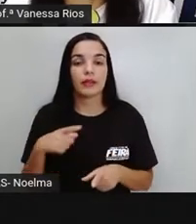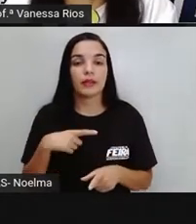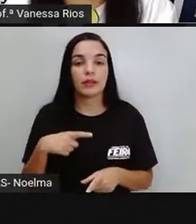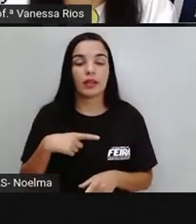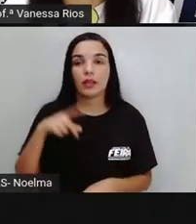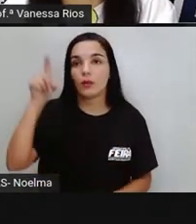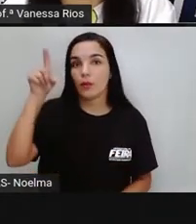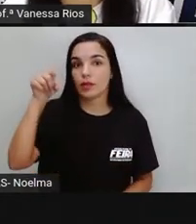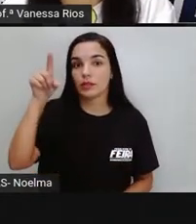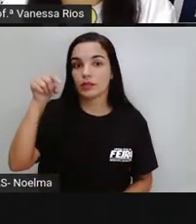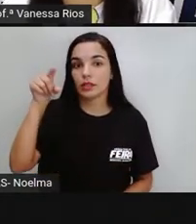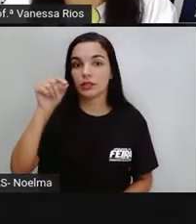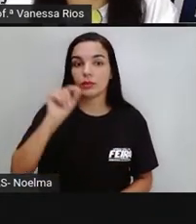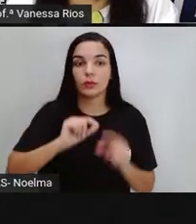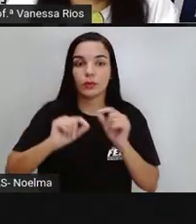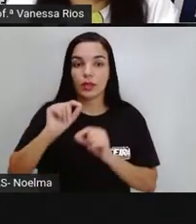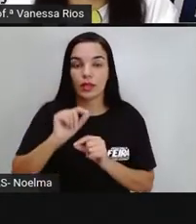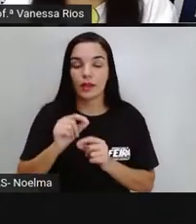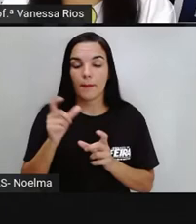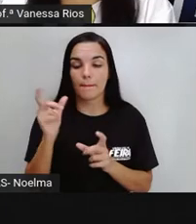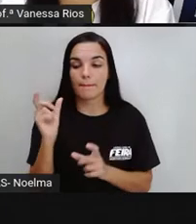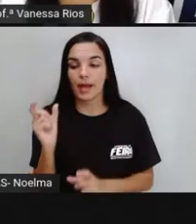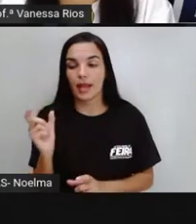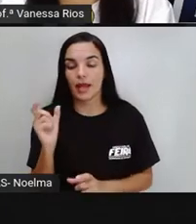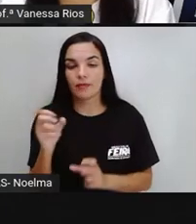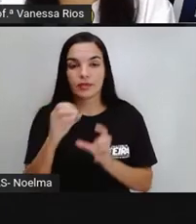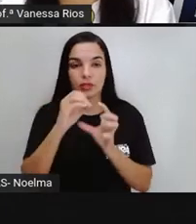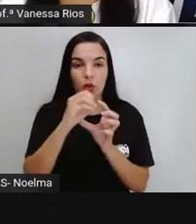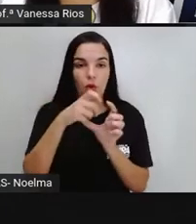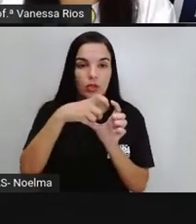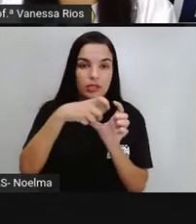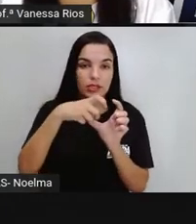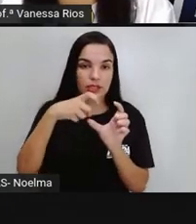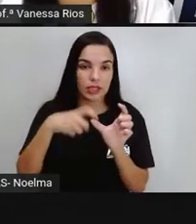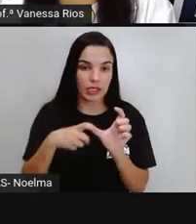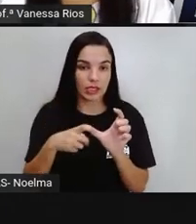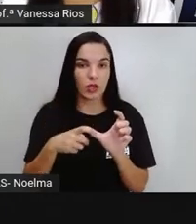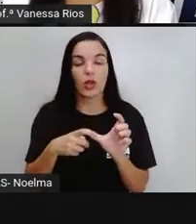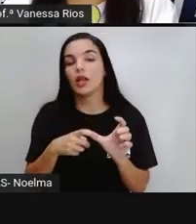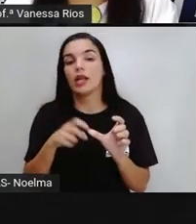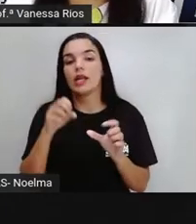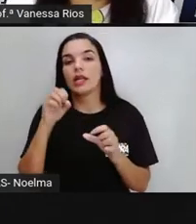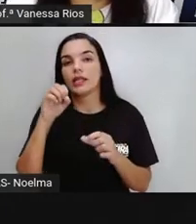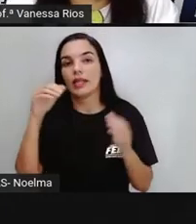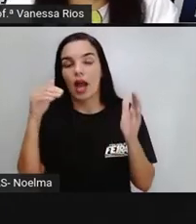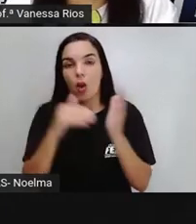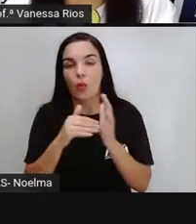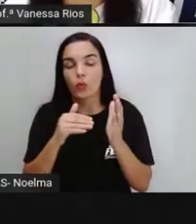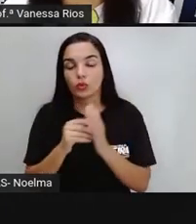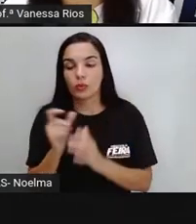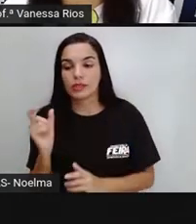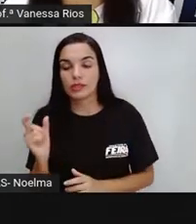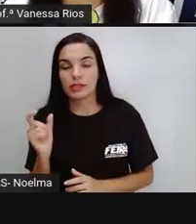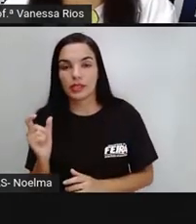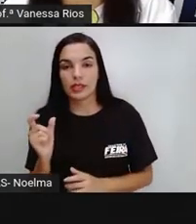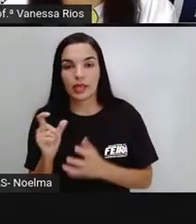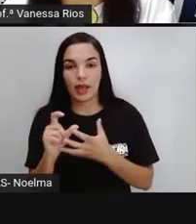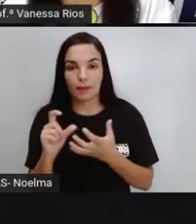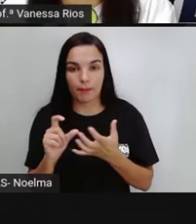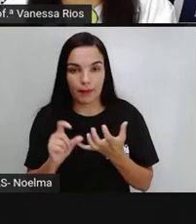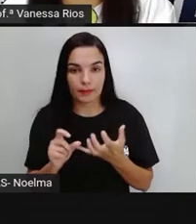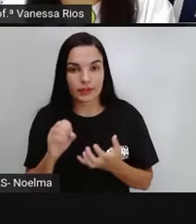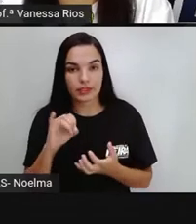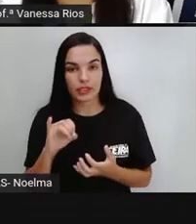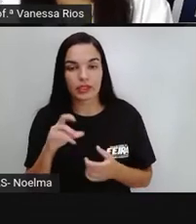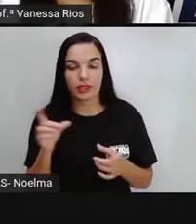gráfico, as palavras oxítonas, as palavras que tem a sílaba tônica na última sílaba, que são terminadas em